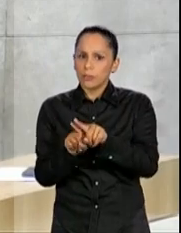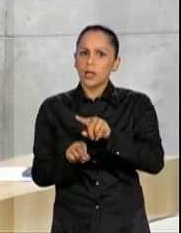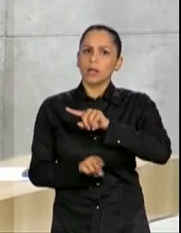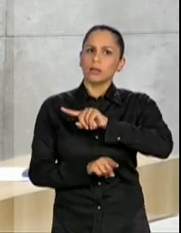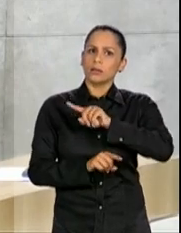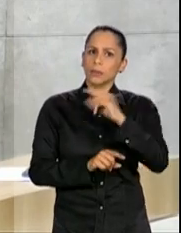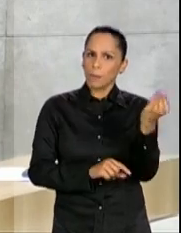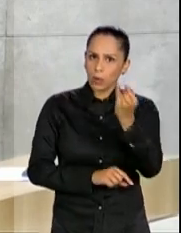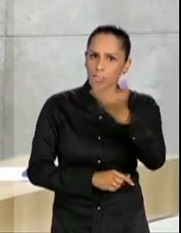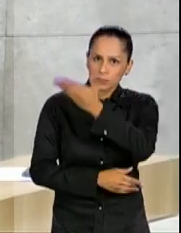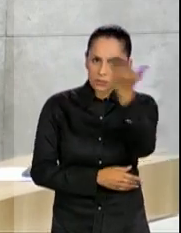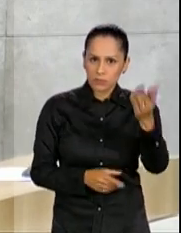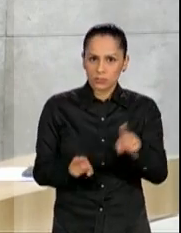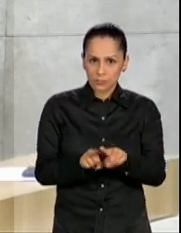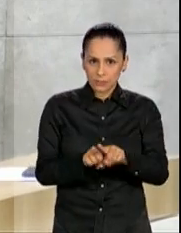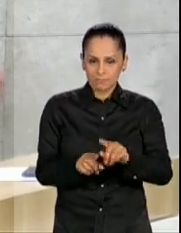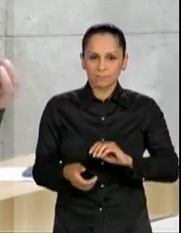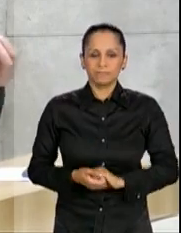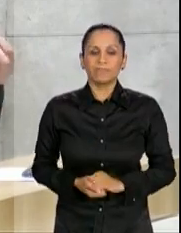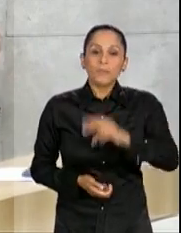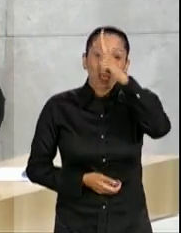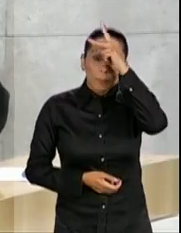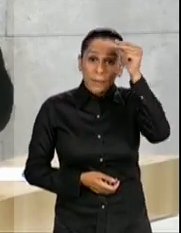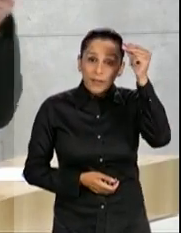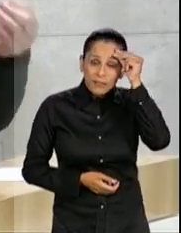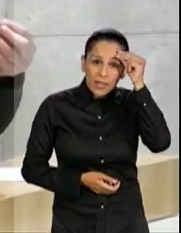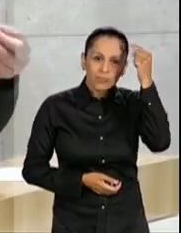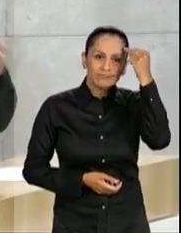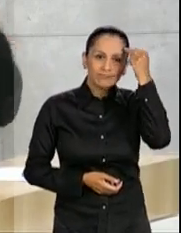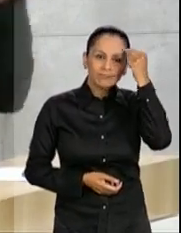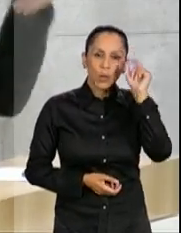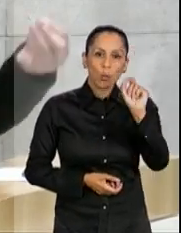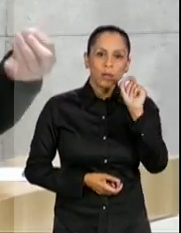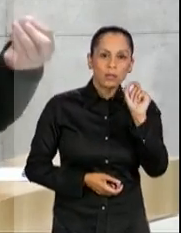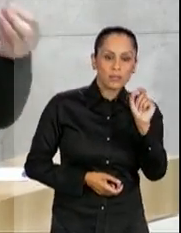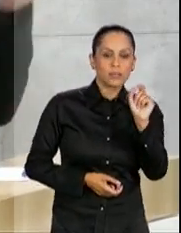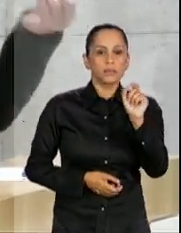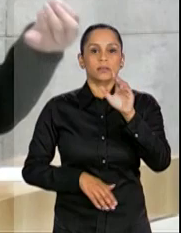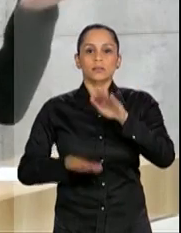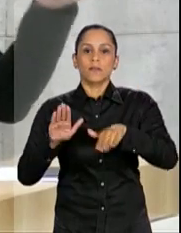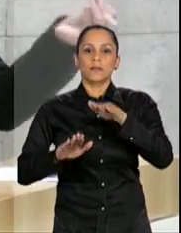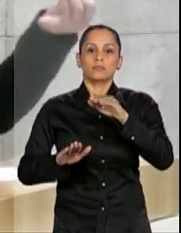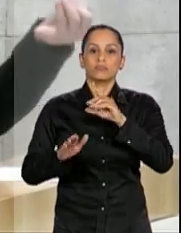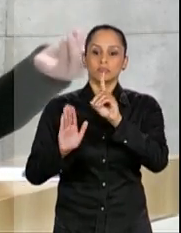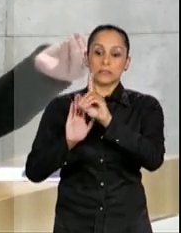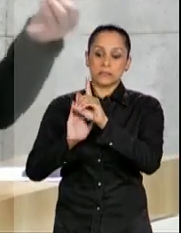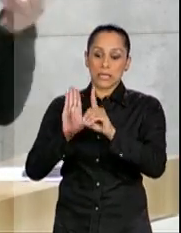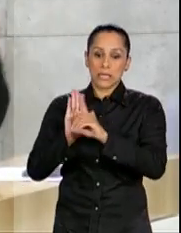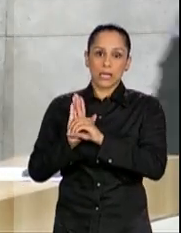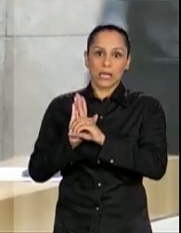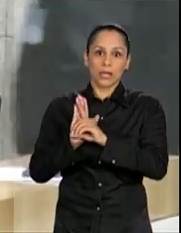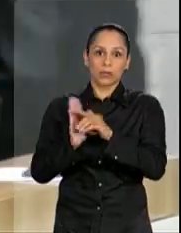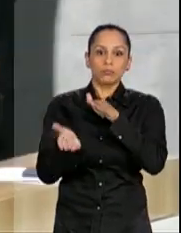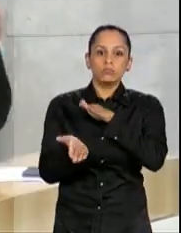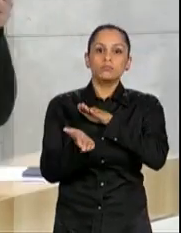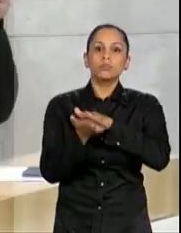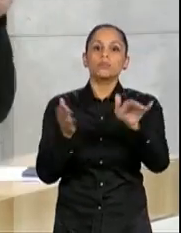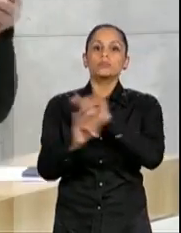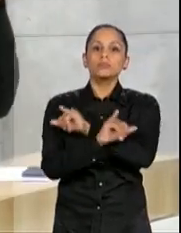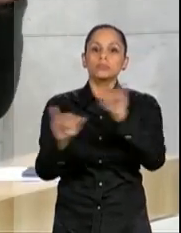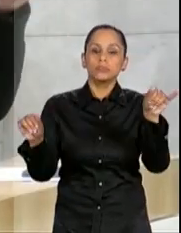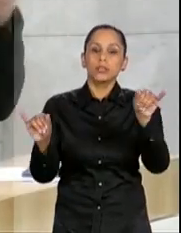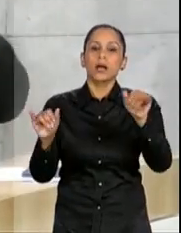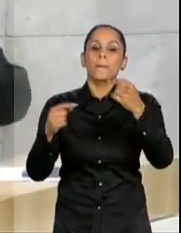O prefeito tinha cogitado publicar um decreto regulamentando o que seria a política municipal de drogas